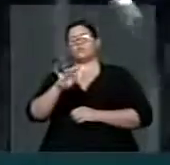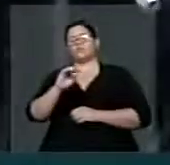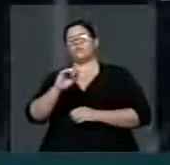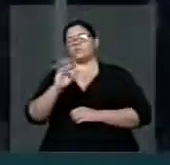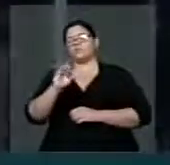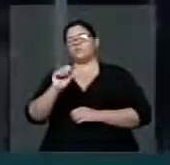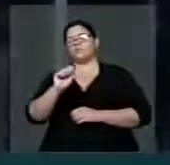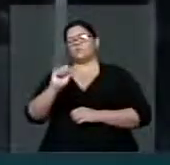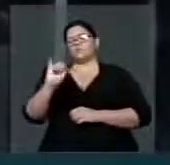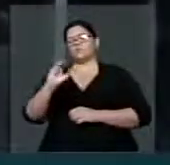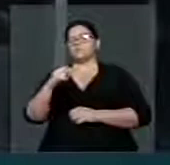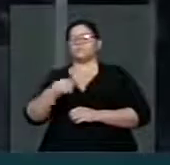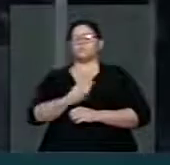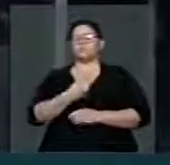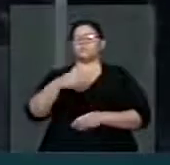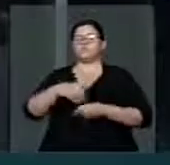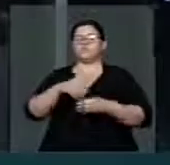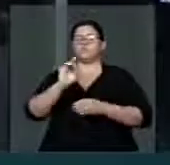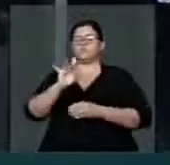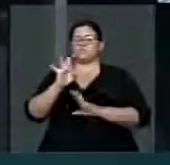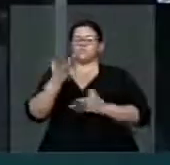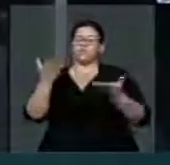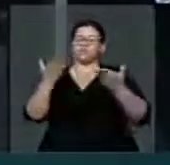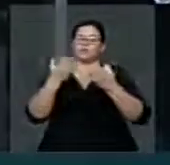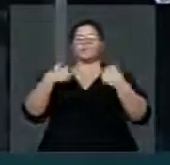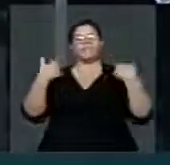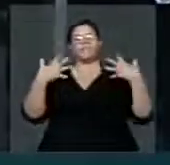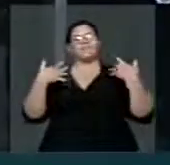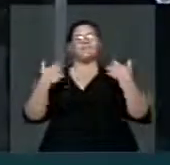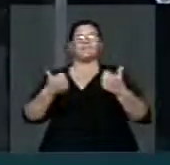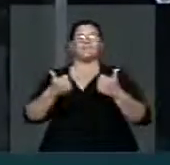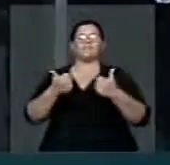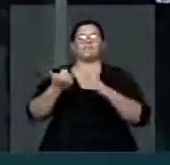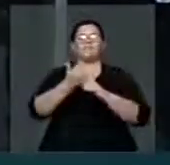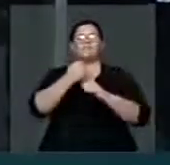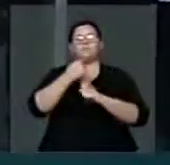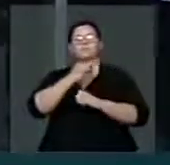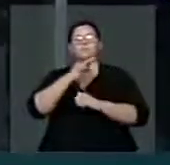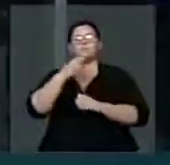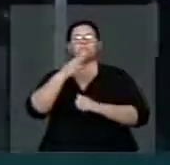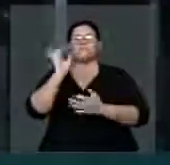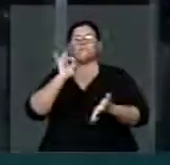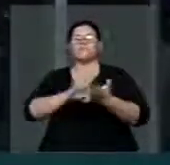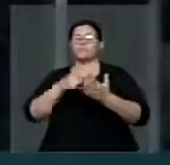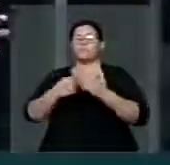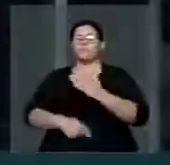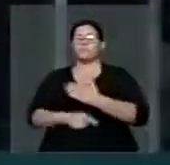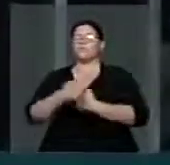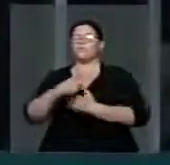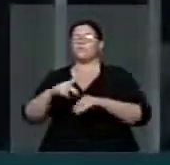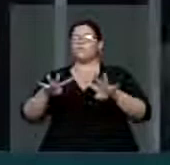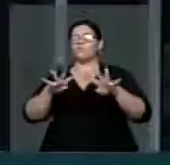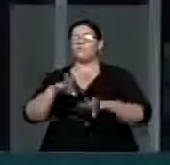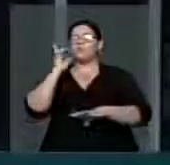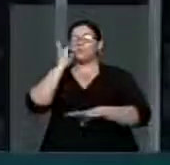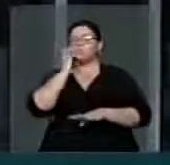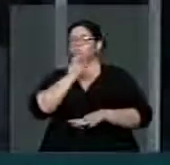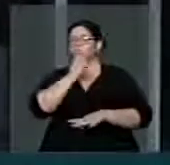votando a rigor um substitutivo que não é do conhecimento pleno deste plenário.